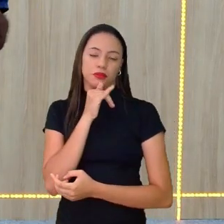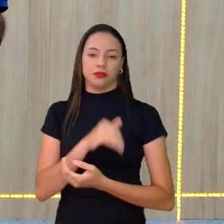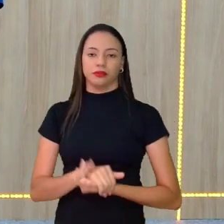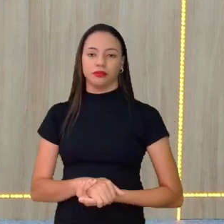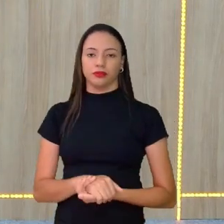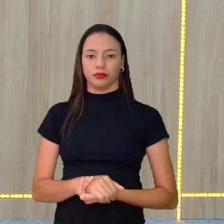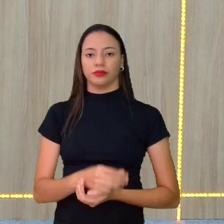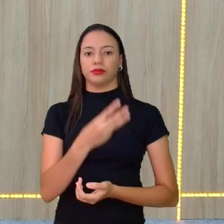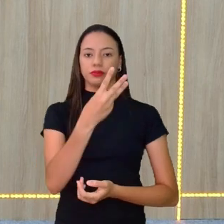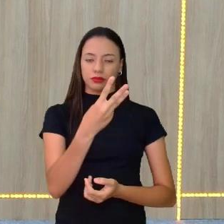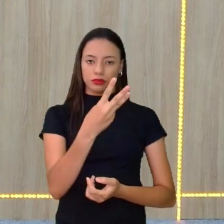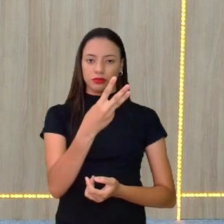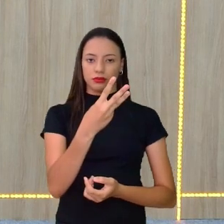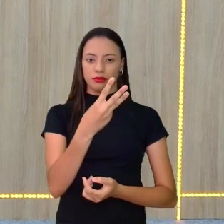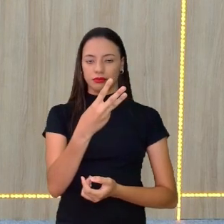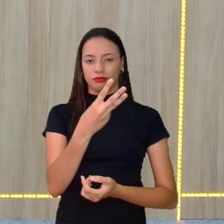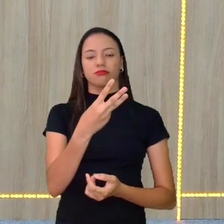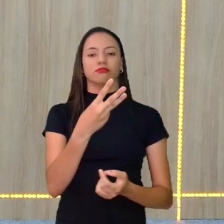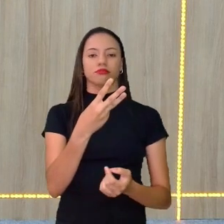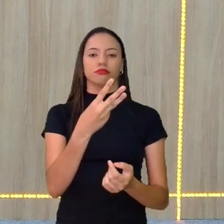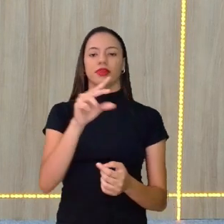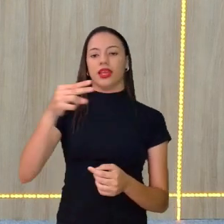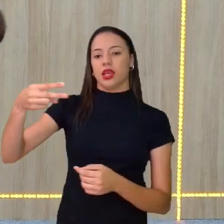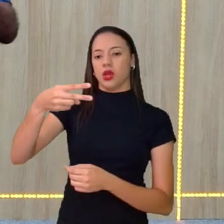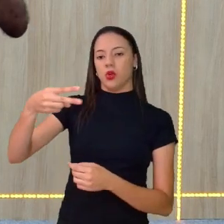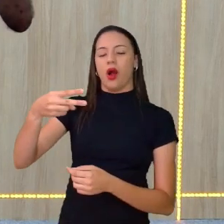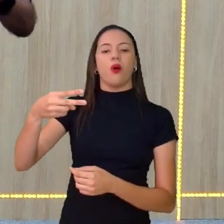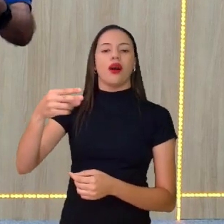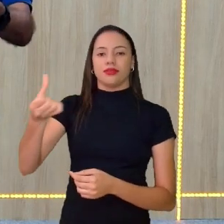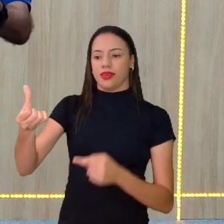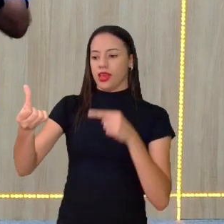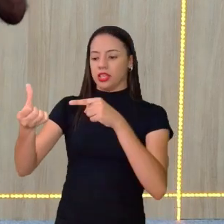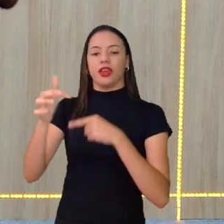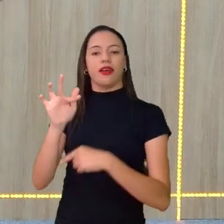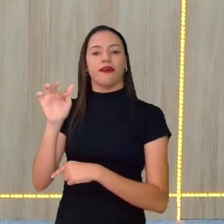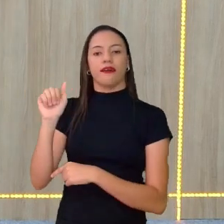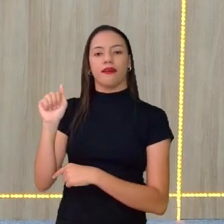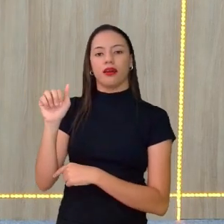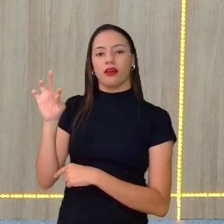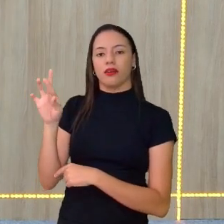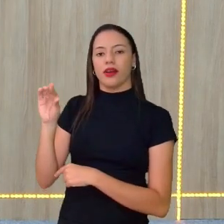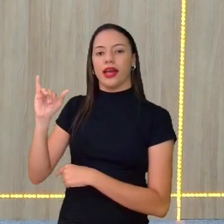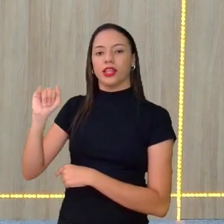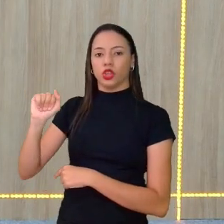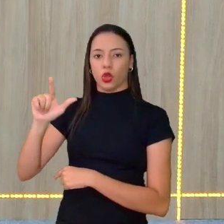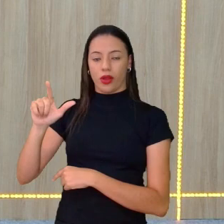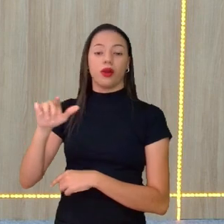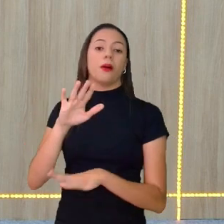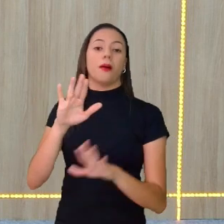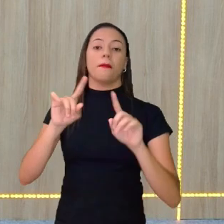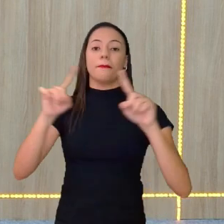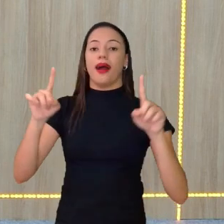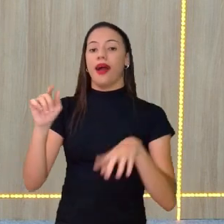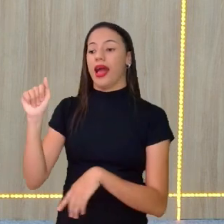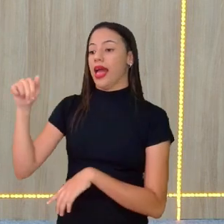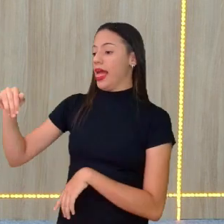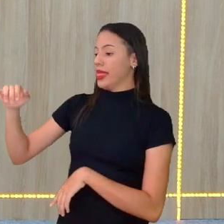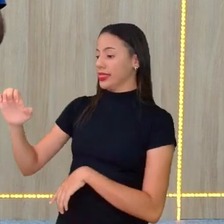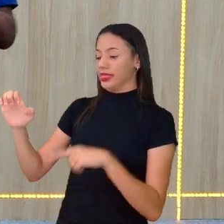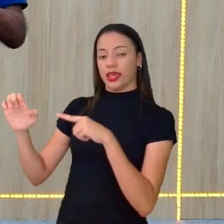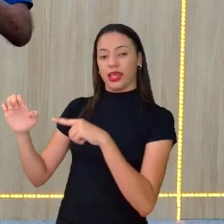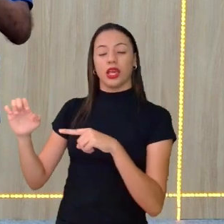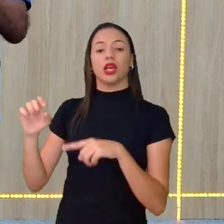fazer 3 fatorial, que é igual a 6, mas se for ANA, tem que ser 3 fatorial sobre 2 fatorial. Então,